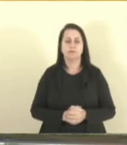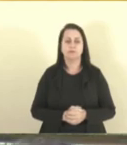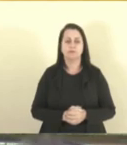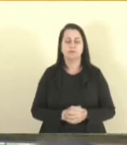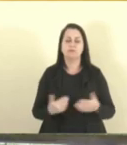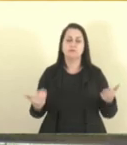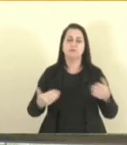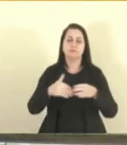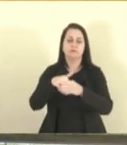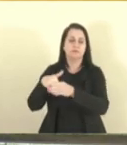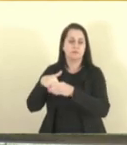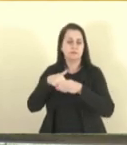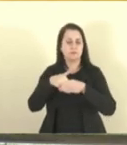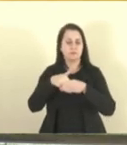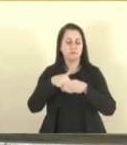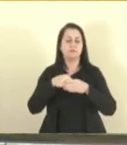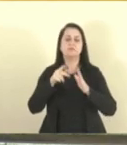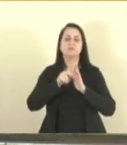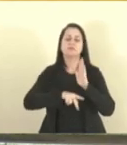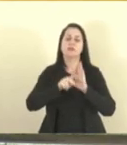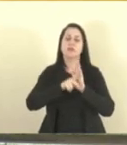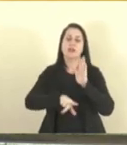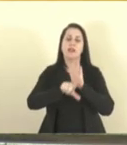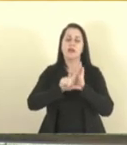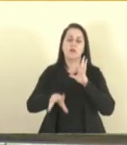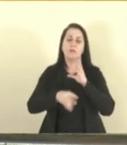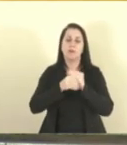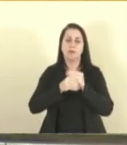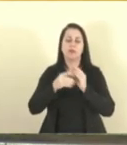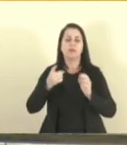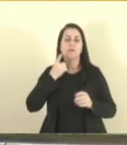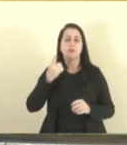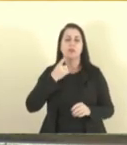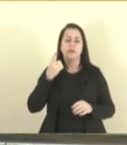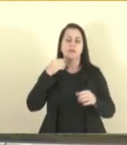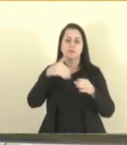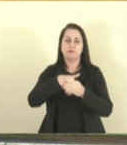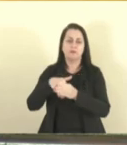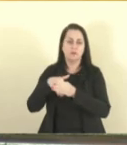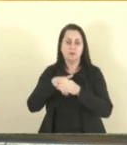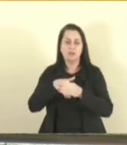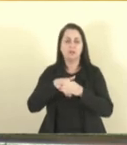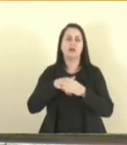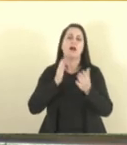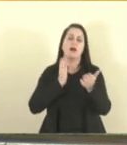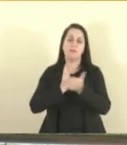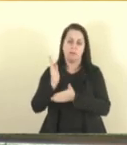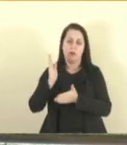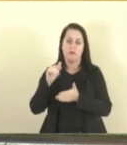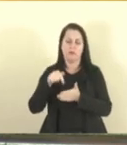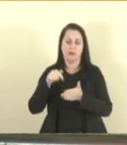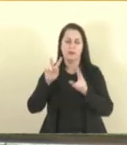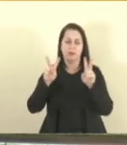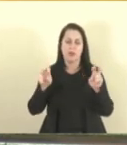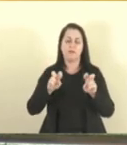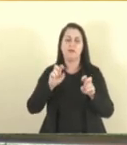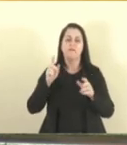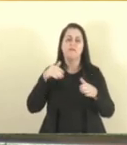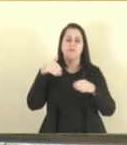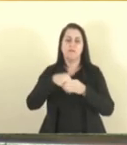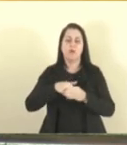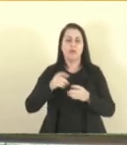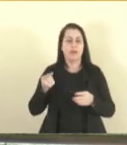que a votação é nominal, precisará de projeto de lei complementar. Os deputados que votarem, sim, aprovam a matéria. Os que votarem, não